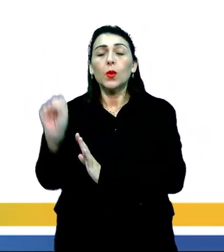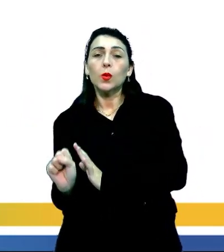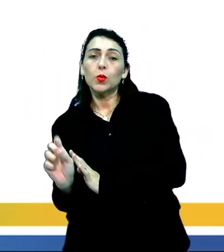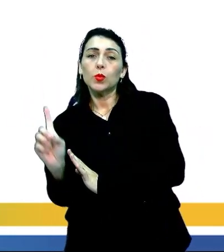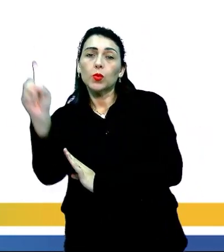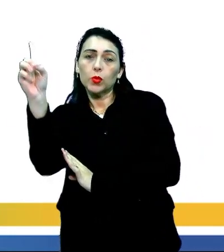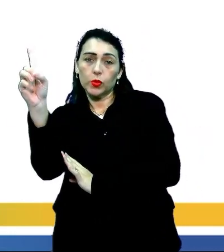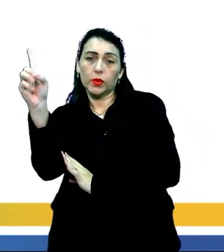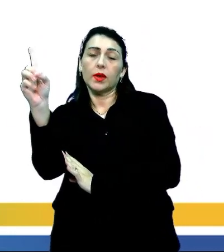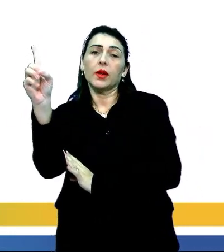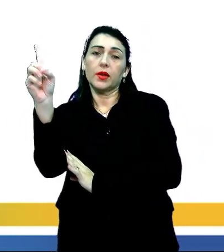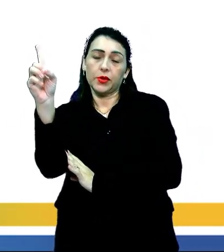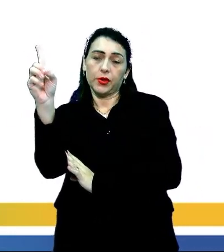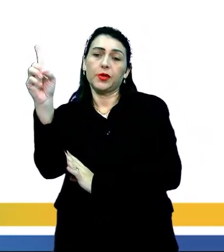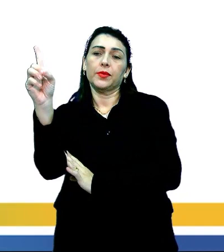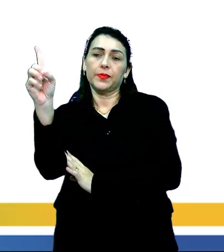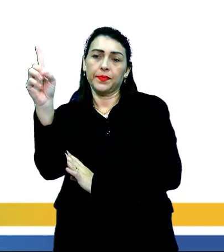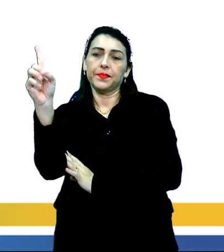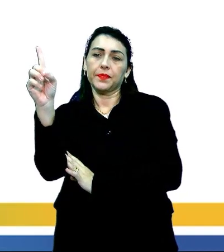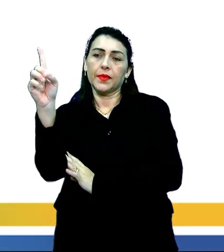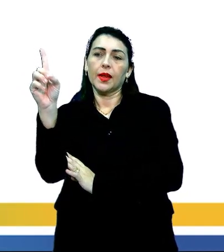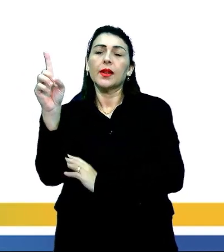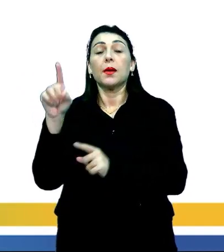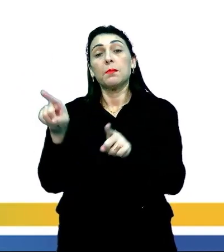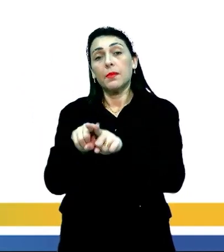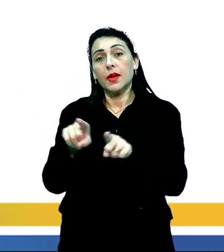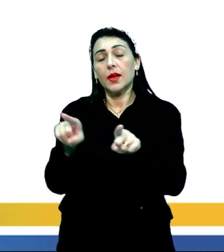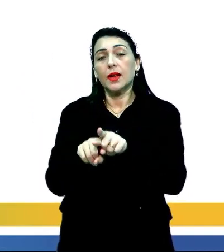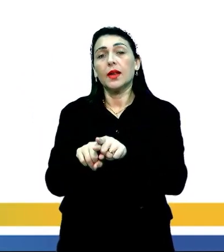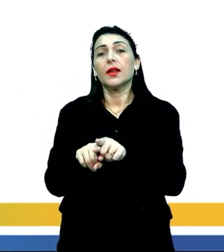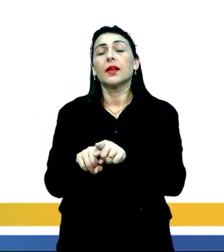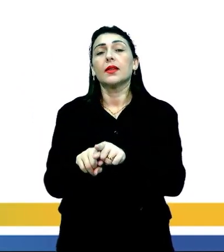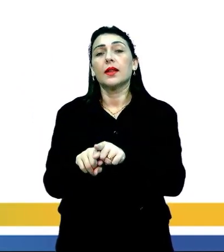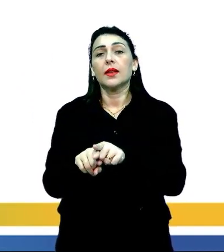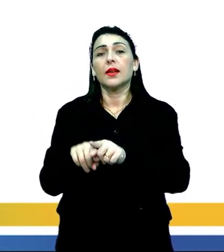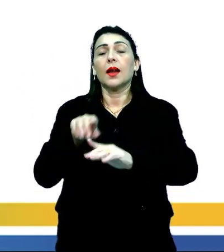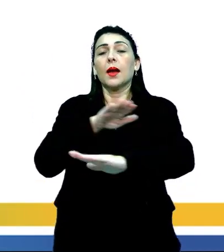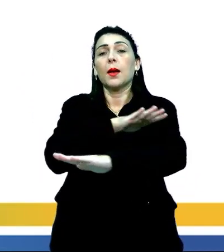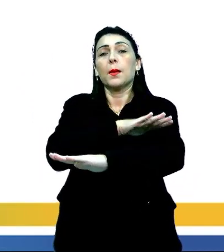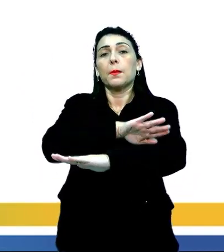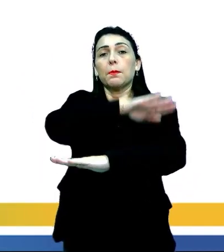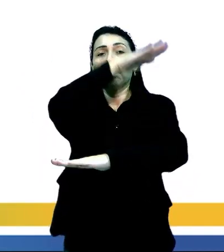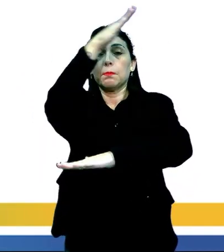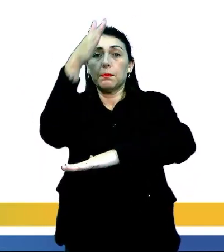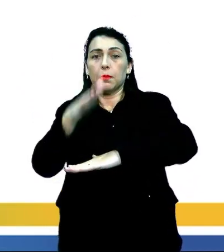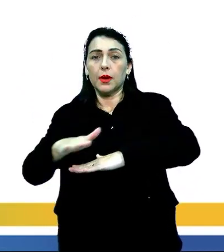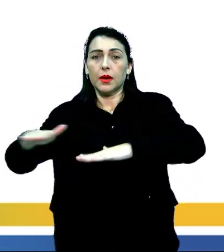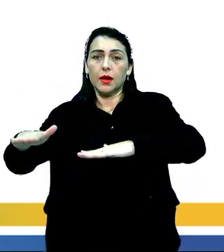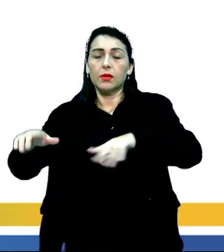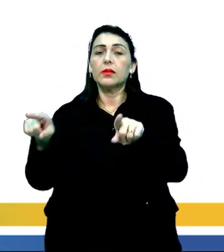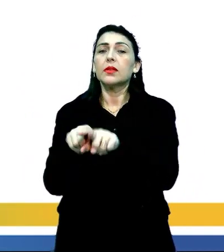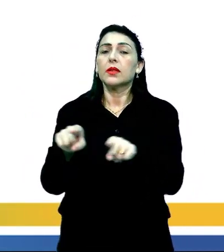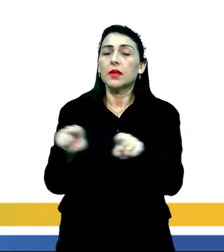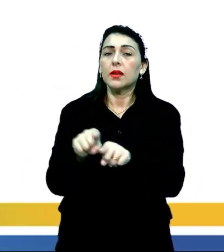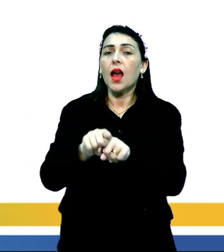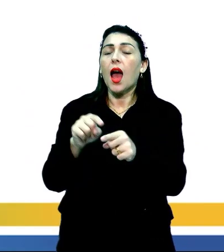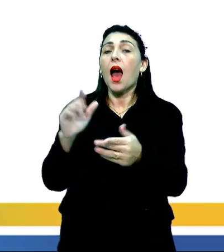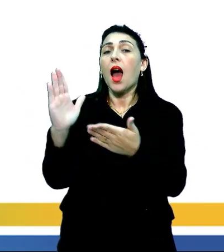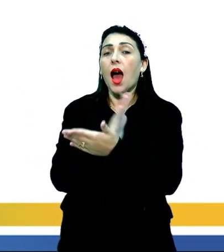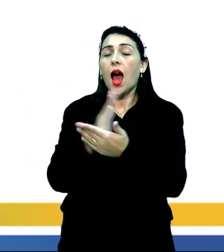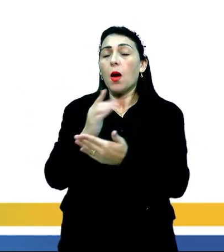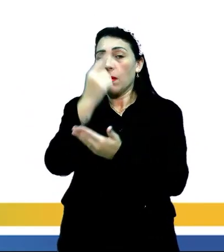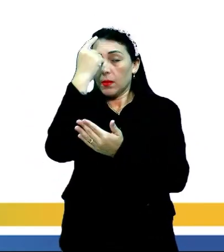intensidade na região sudeste. Então, associa-se aí a planaltos e também algumas